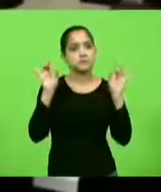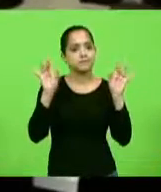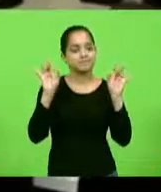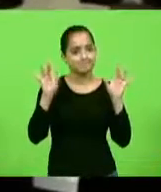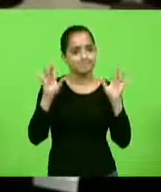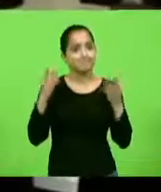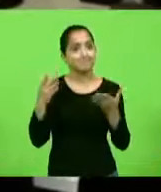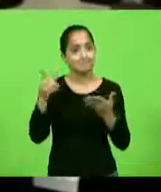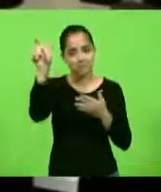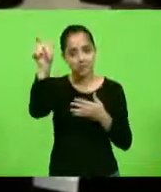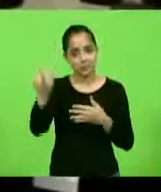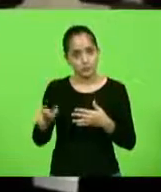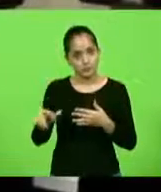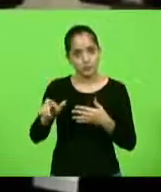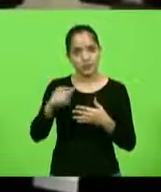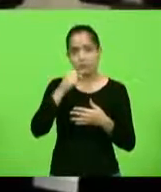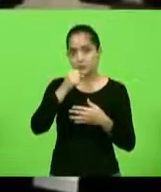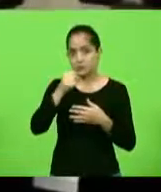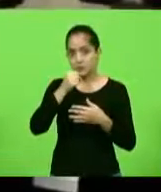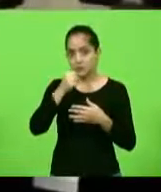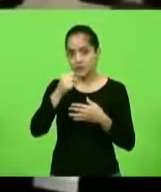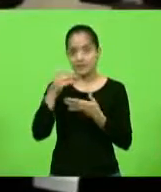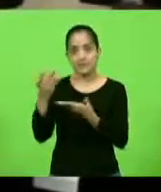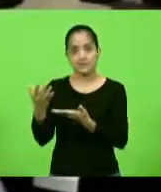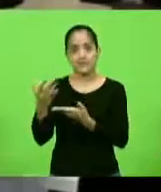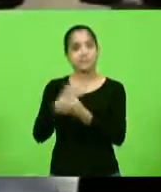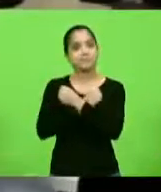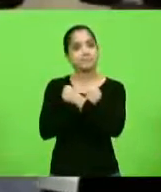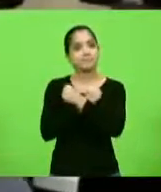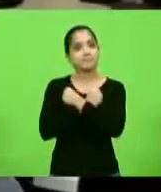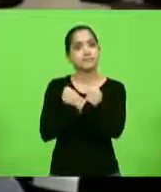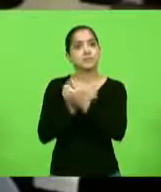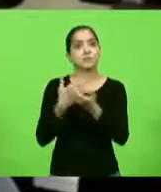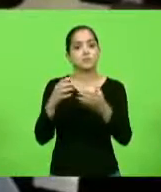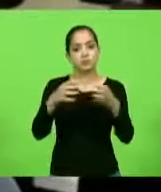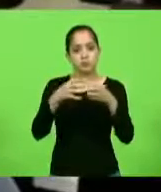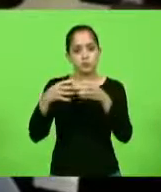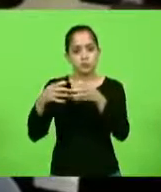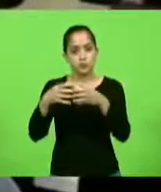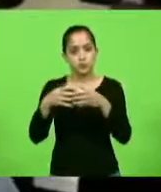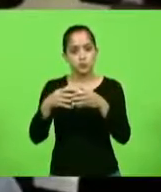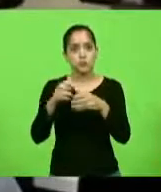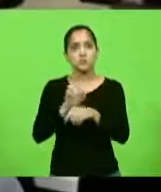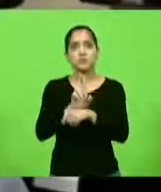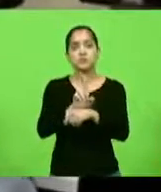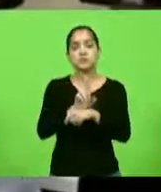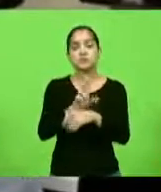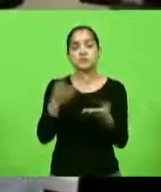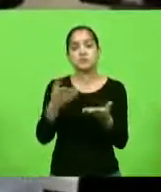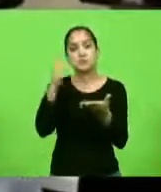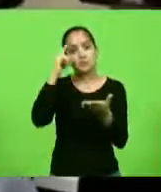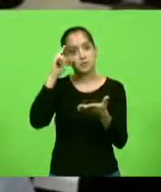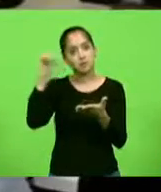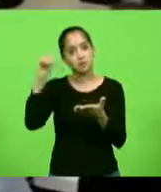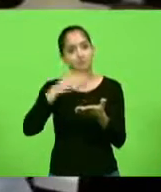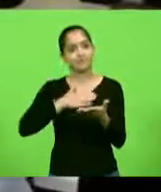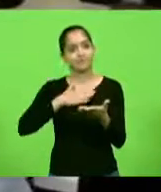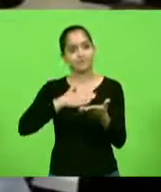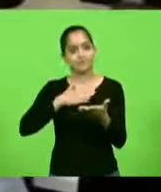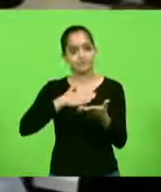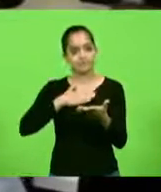jornalista, a quem eu mando um abraço a todas as entidades representativas, e é o dia, é o meu dia,